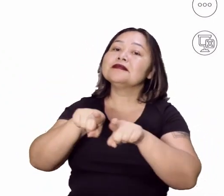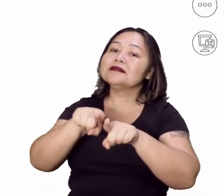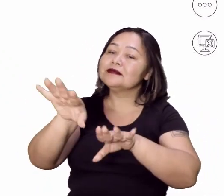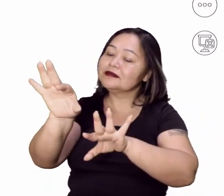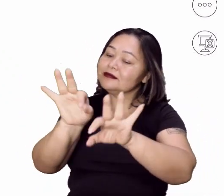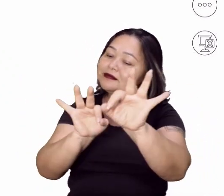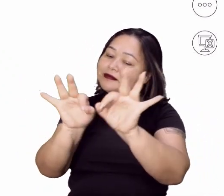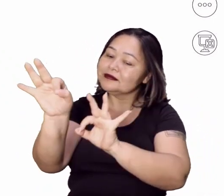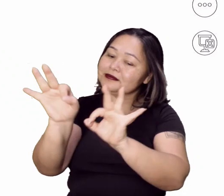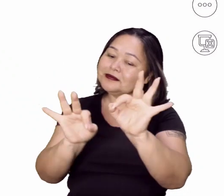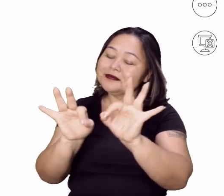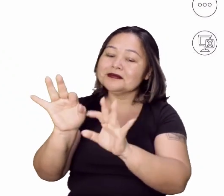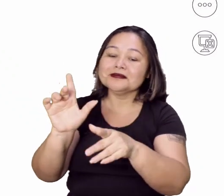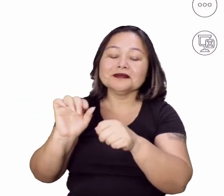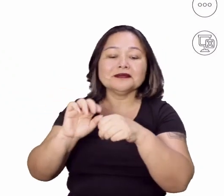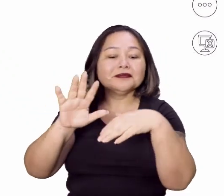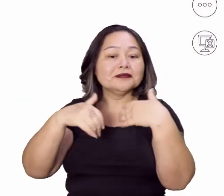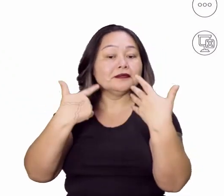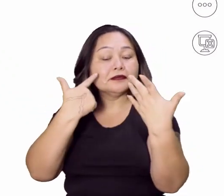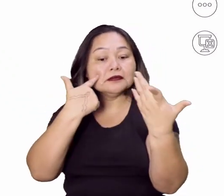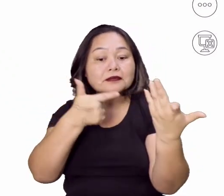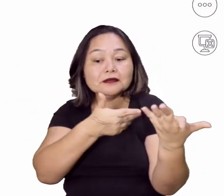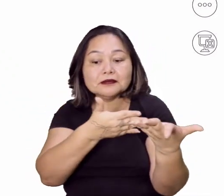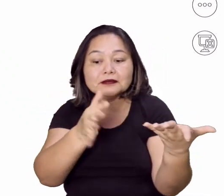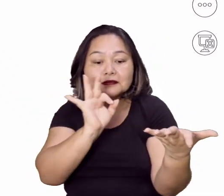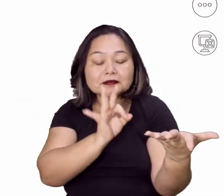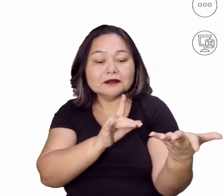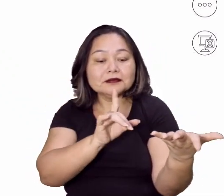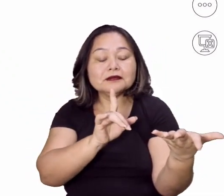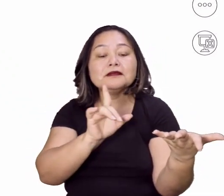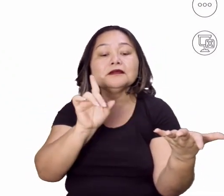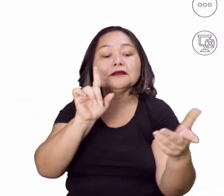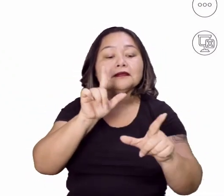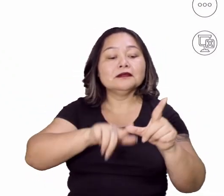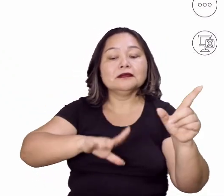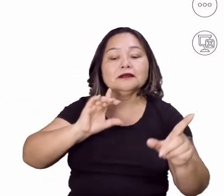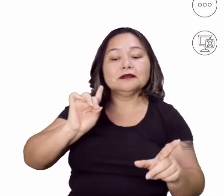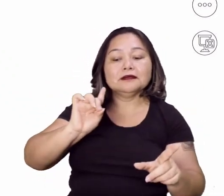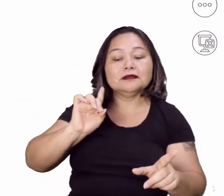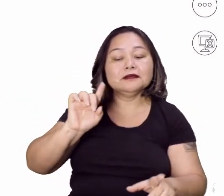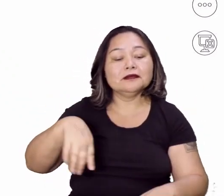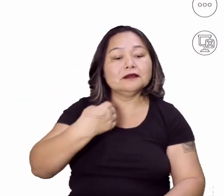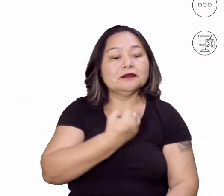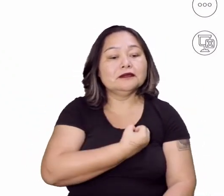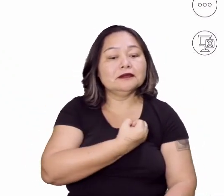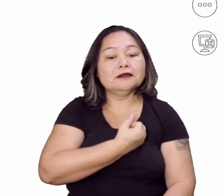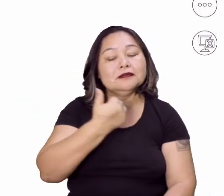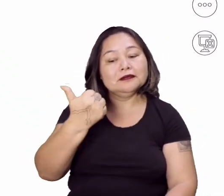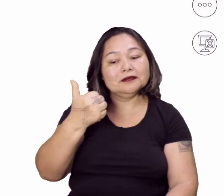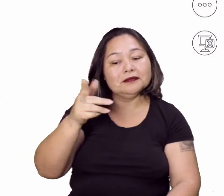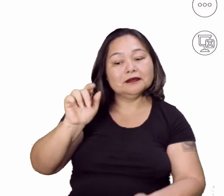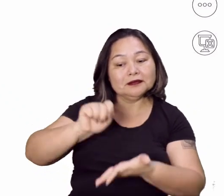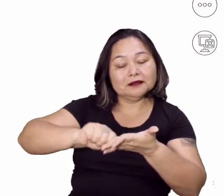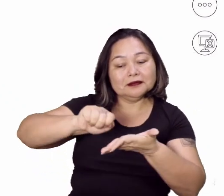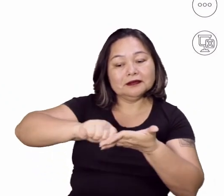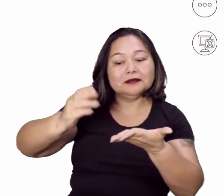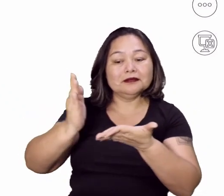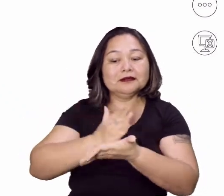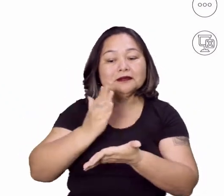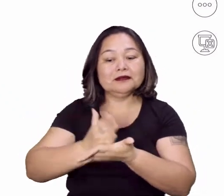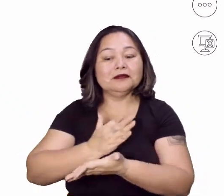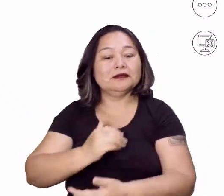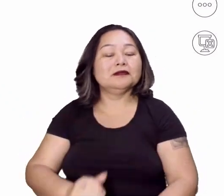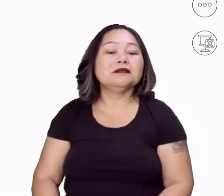organização, senão o negócio não funciona, né, pessoal? Então, letra D para número 1. Marque aí no seu caderno. Muito bem.